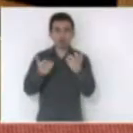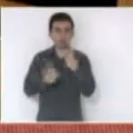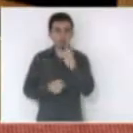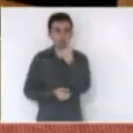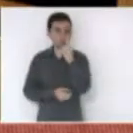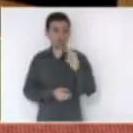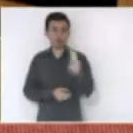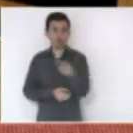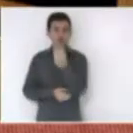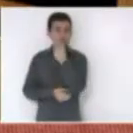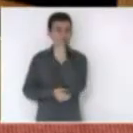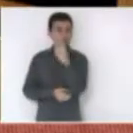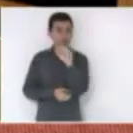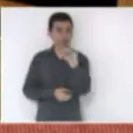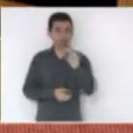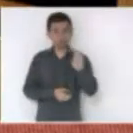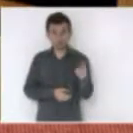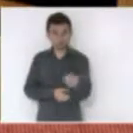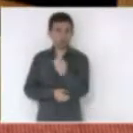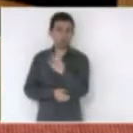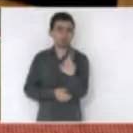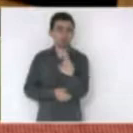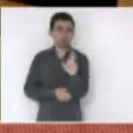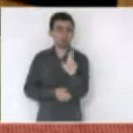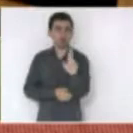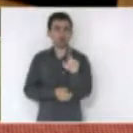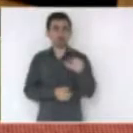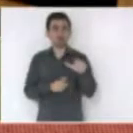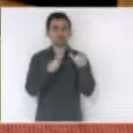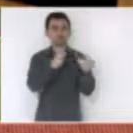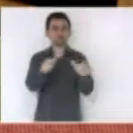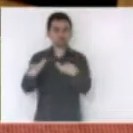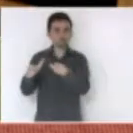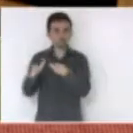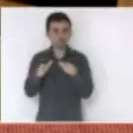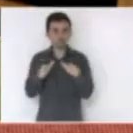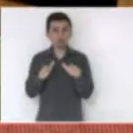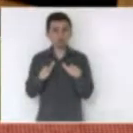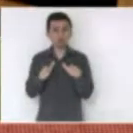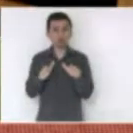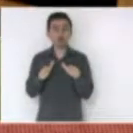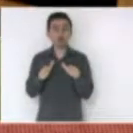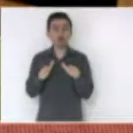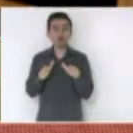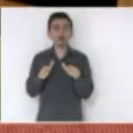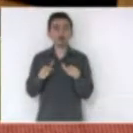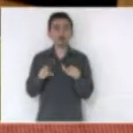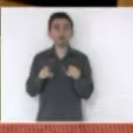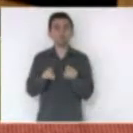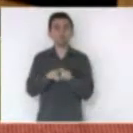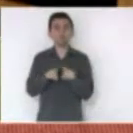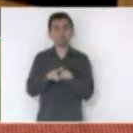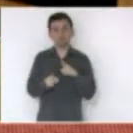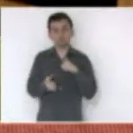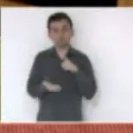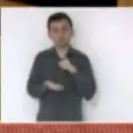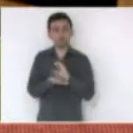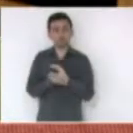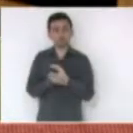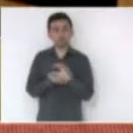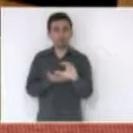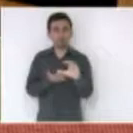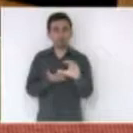200 milhões de reais dentre as regiões de Santa Catarina lá estava especificado também a possibilidade do investimento